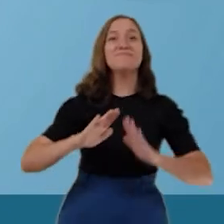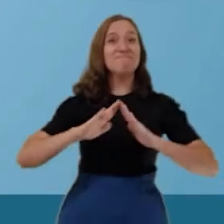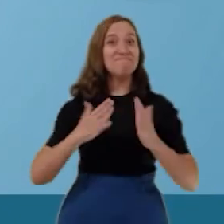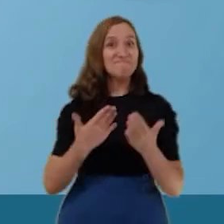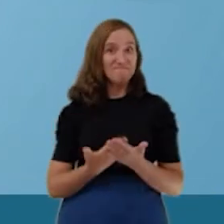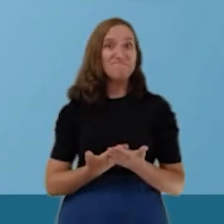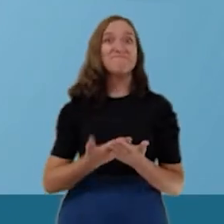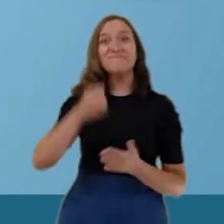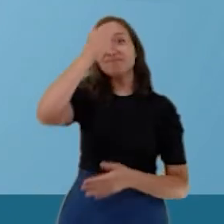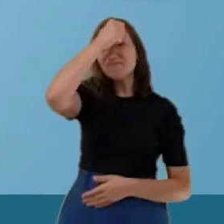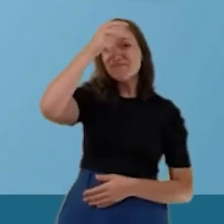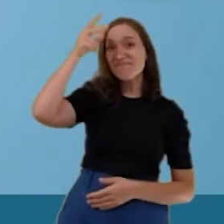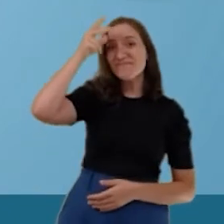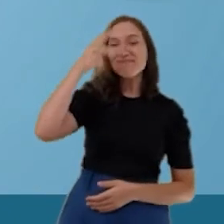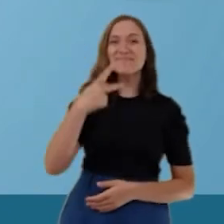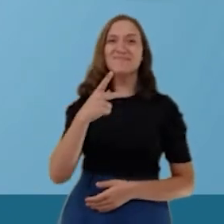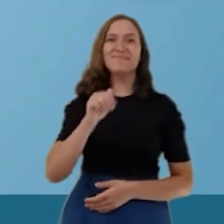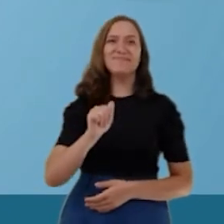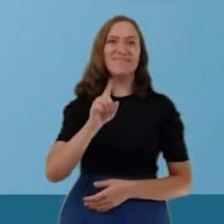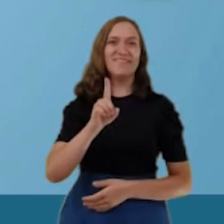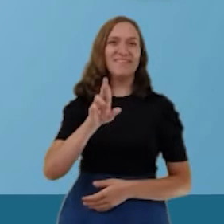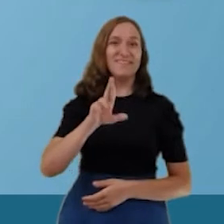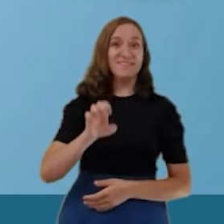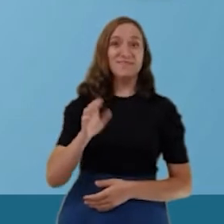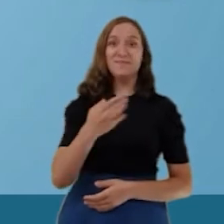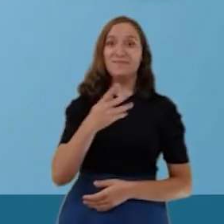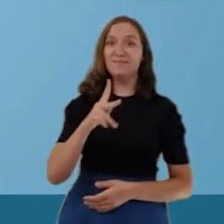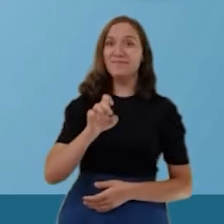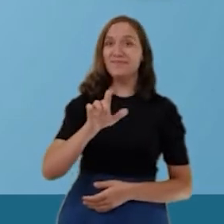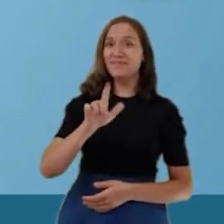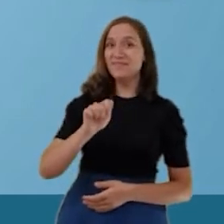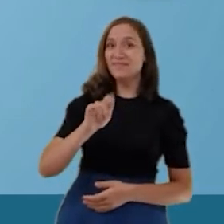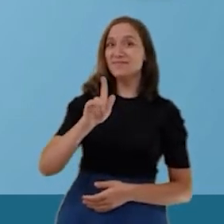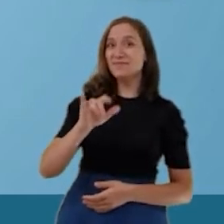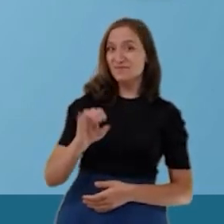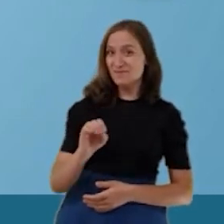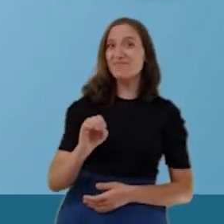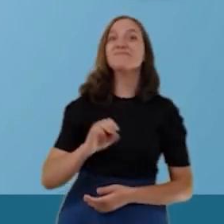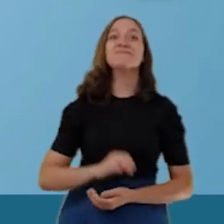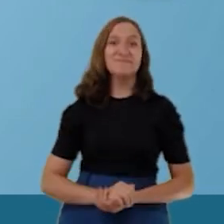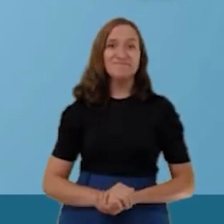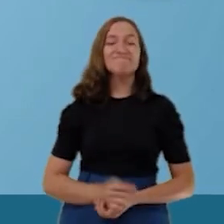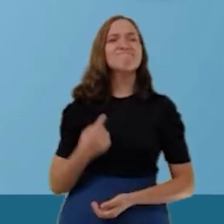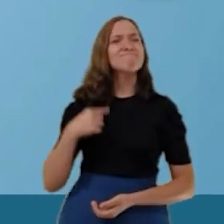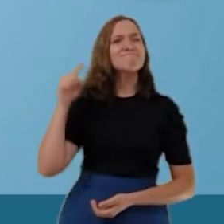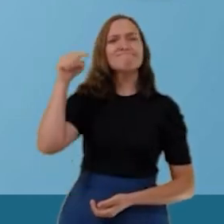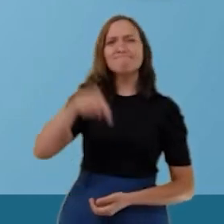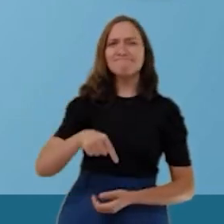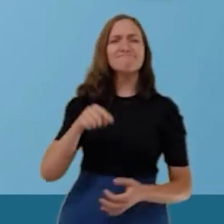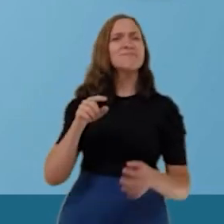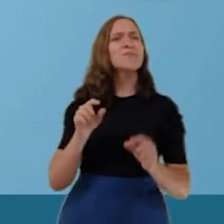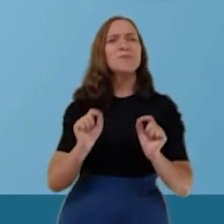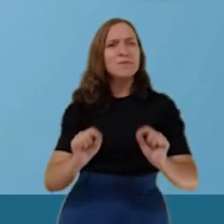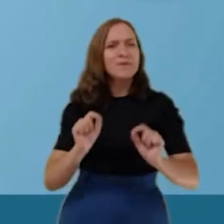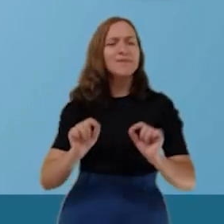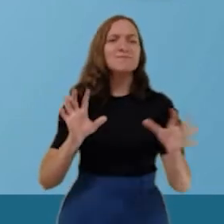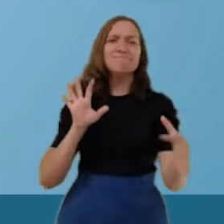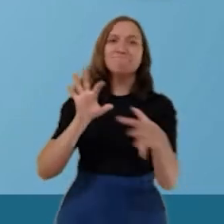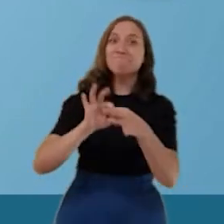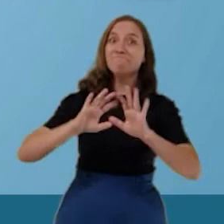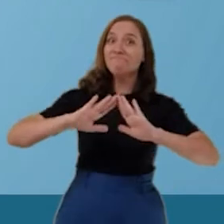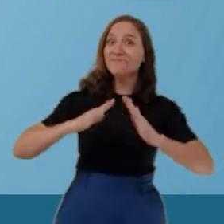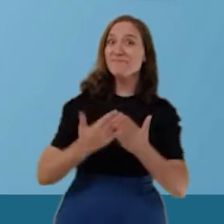Escola Municipal Padre Pelágio. Estou aqui com você no canal